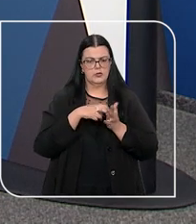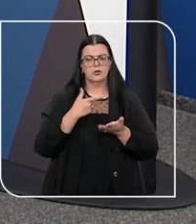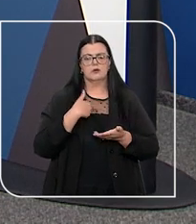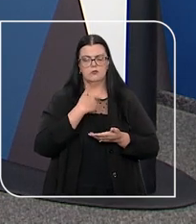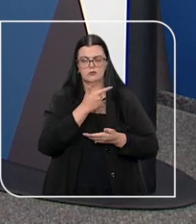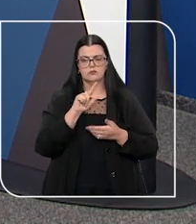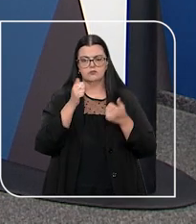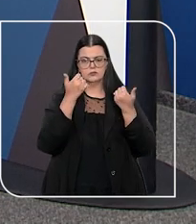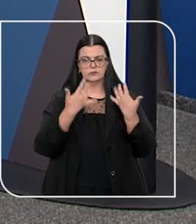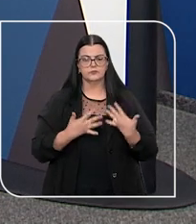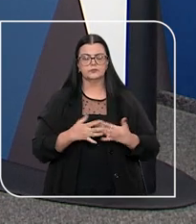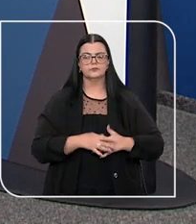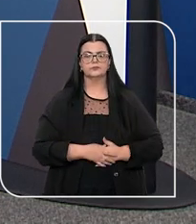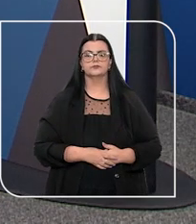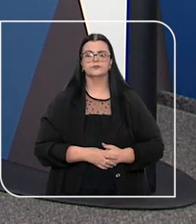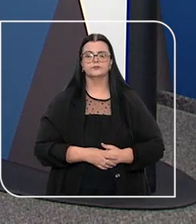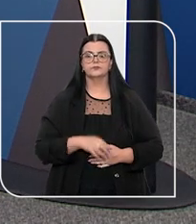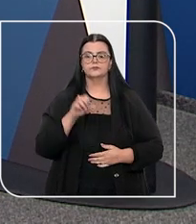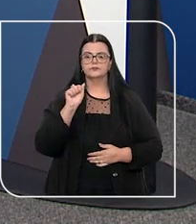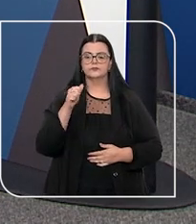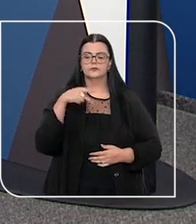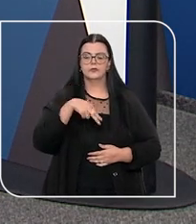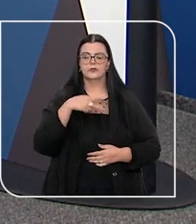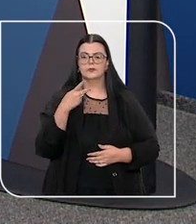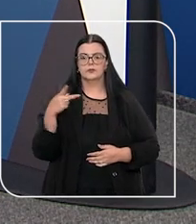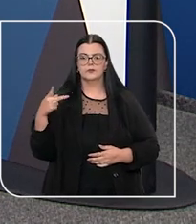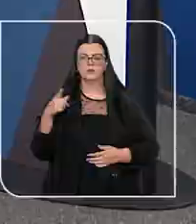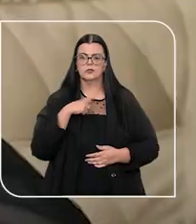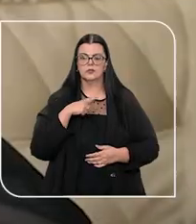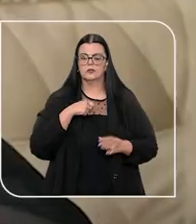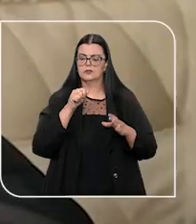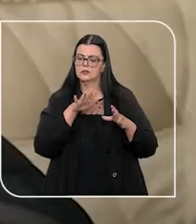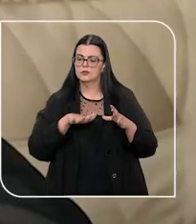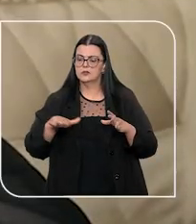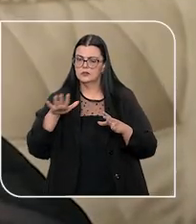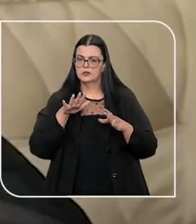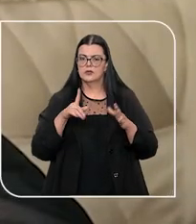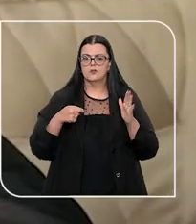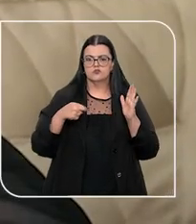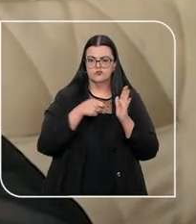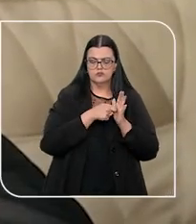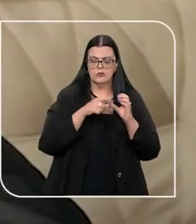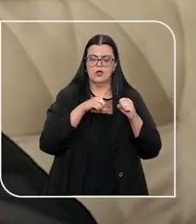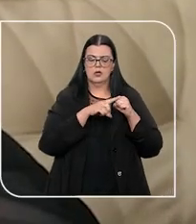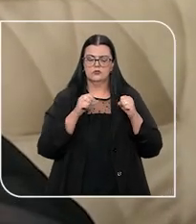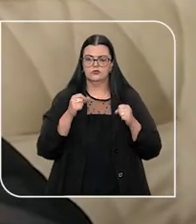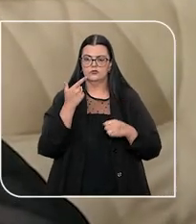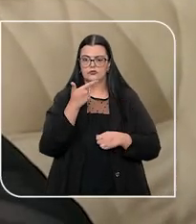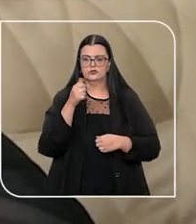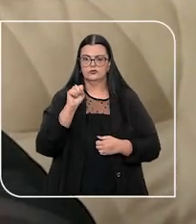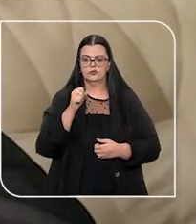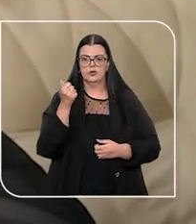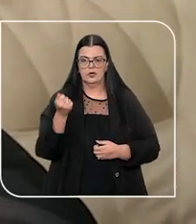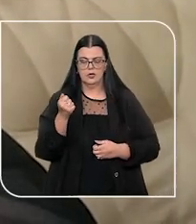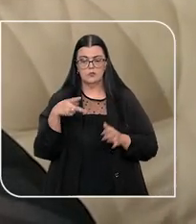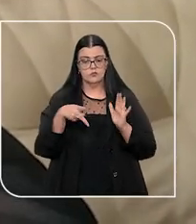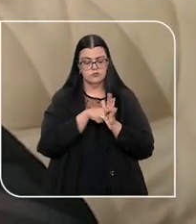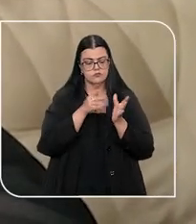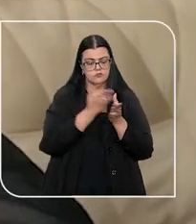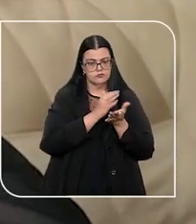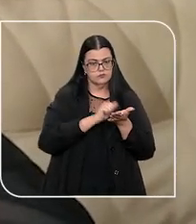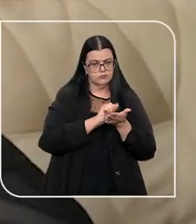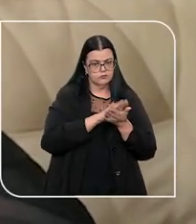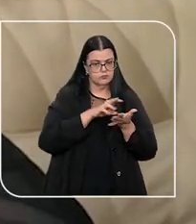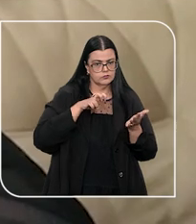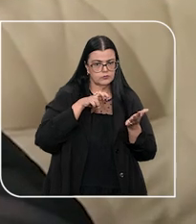acompanhar a explicação. O ANPP é um instituto despenalizador inserido no artigo 28A do Código de Processo Penal